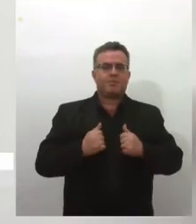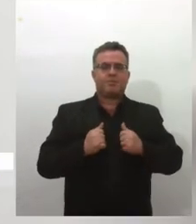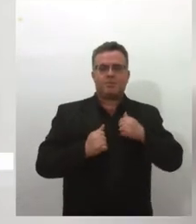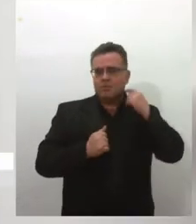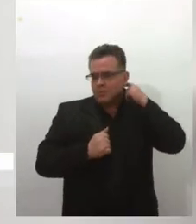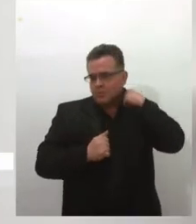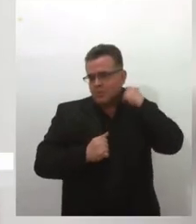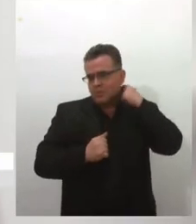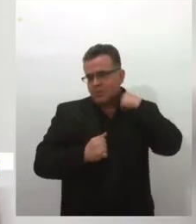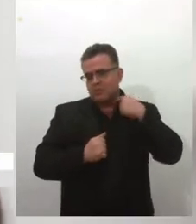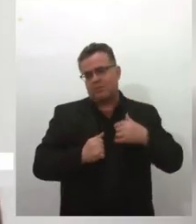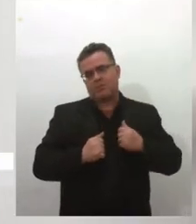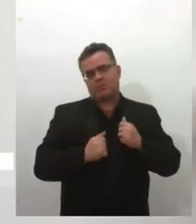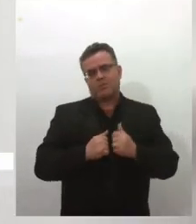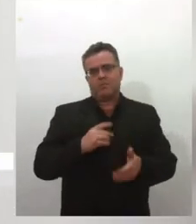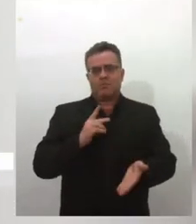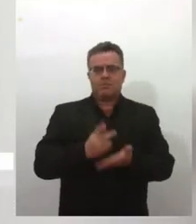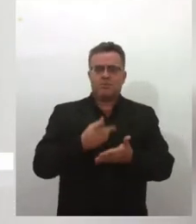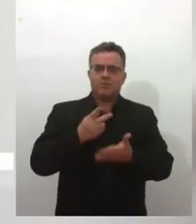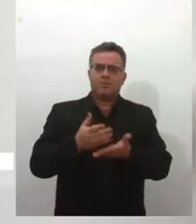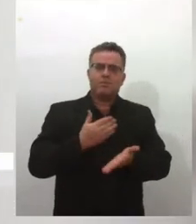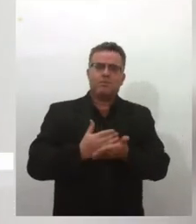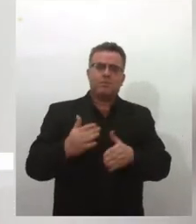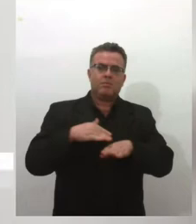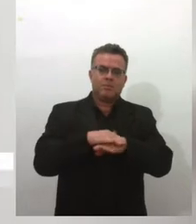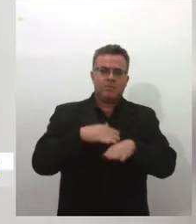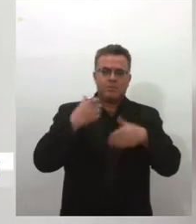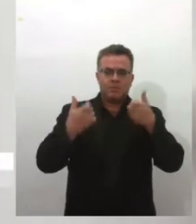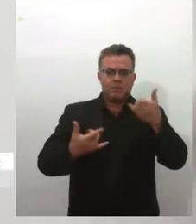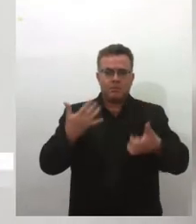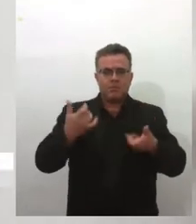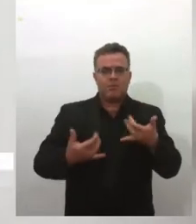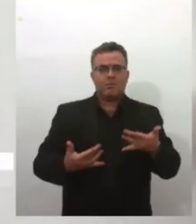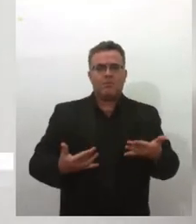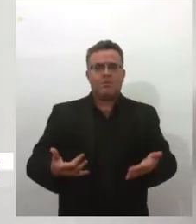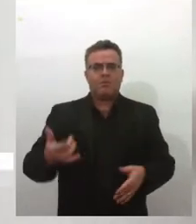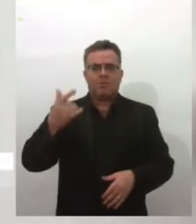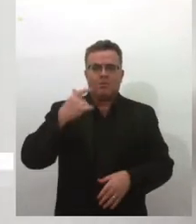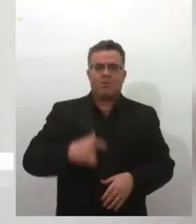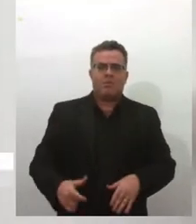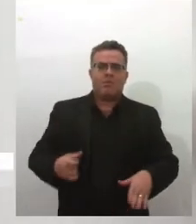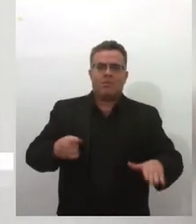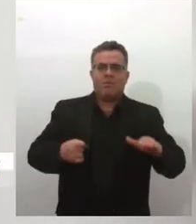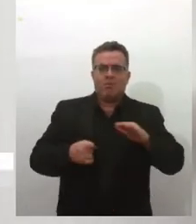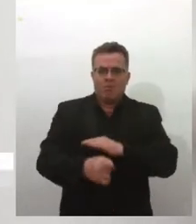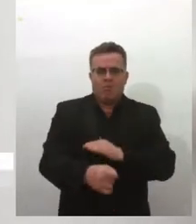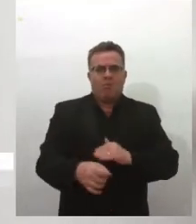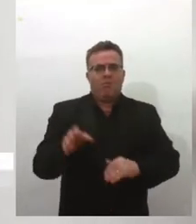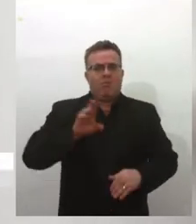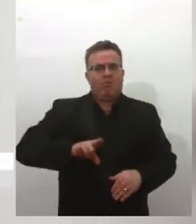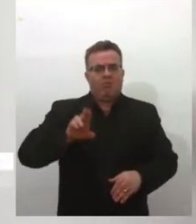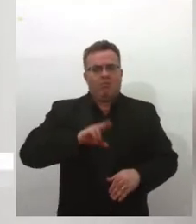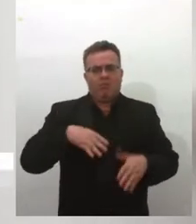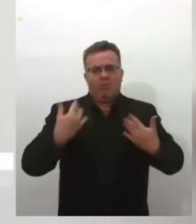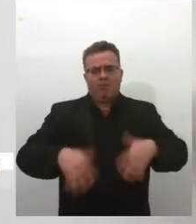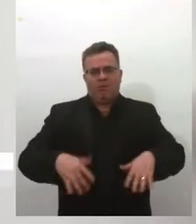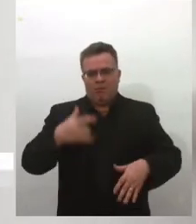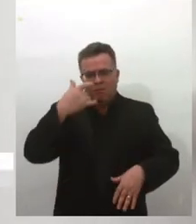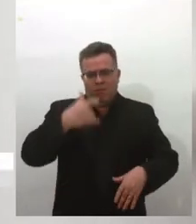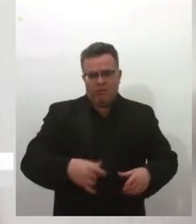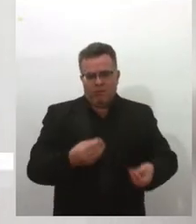Bom, sempre começo falando assim, já do meu ingresso na universidade, né, então eu entrei na